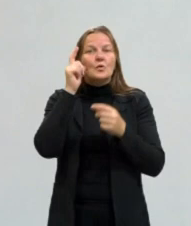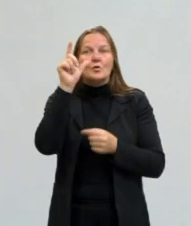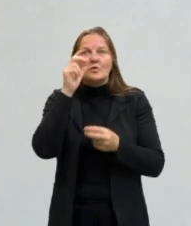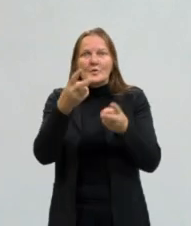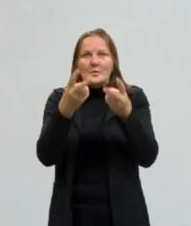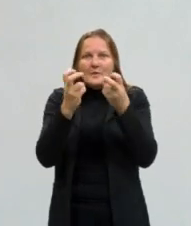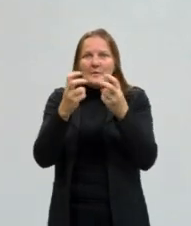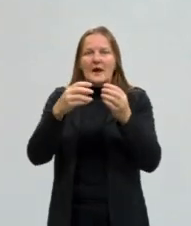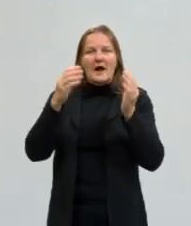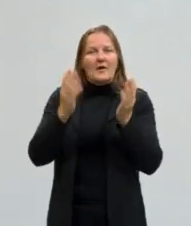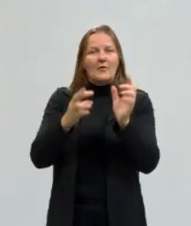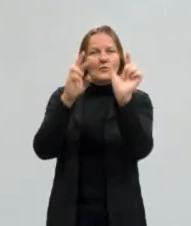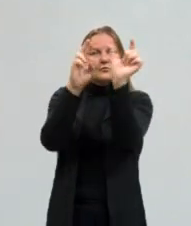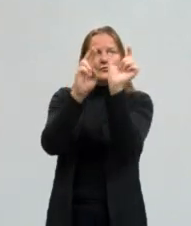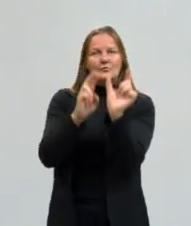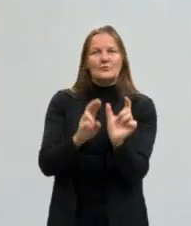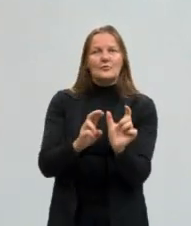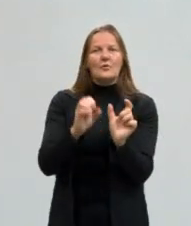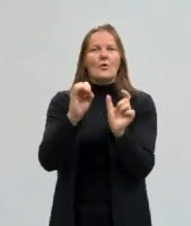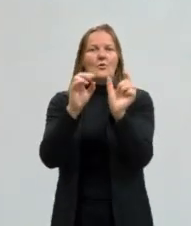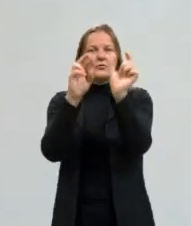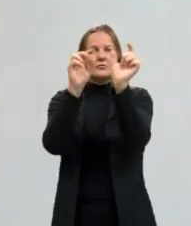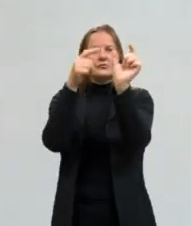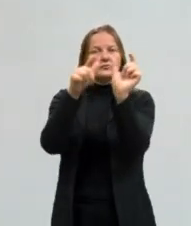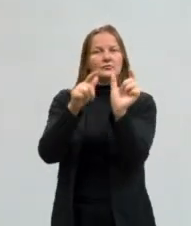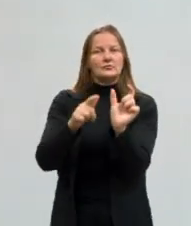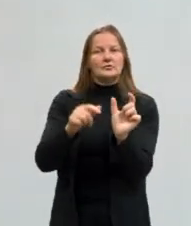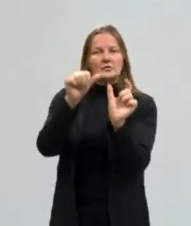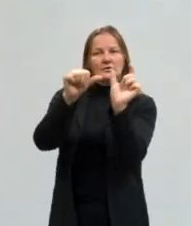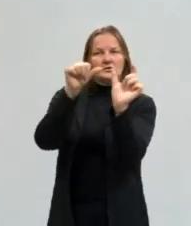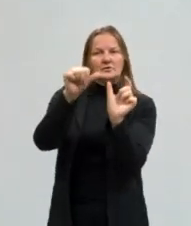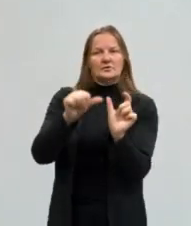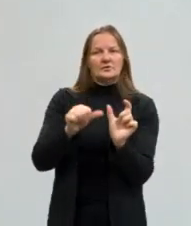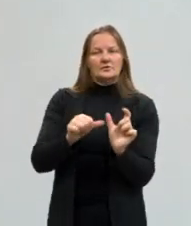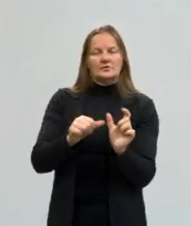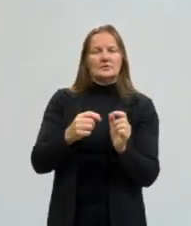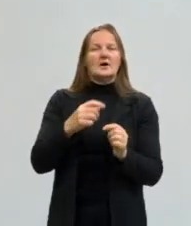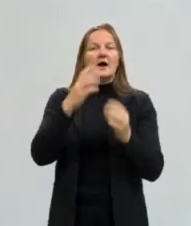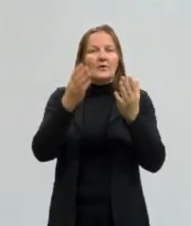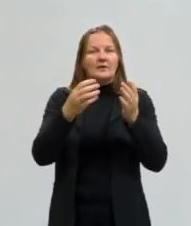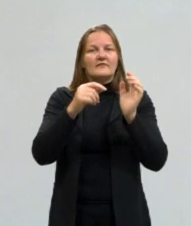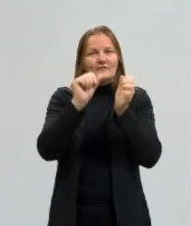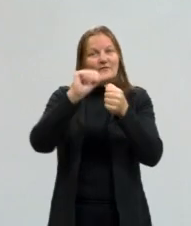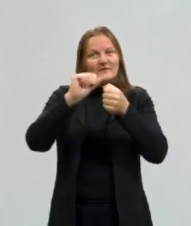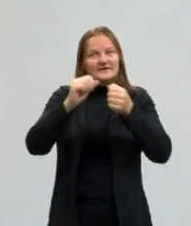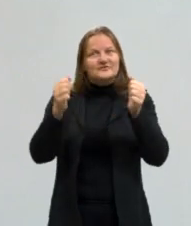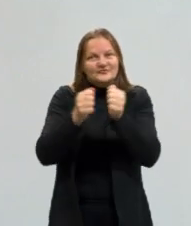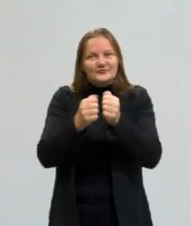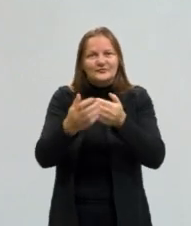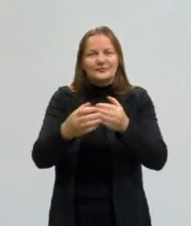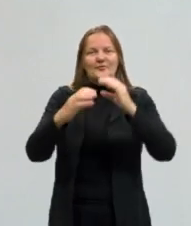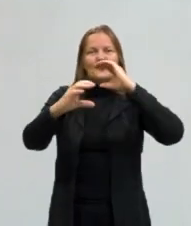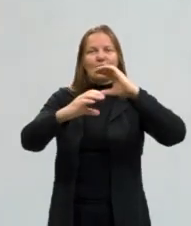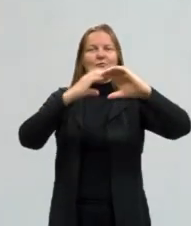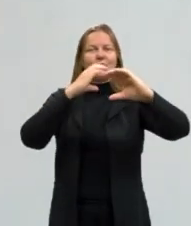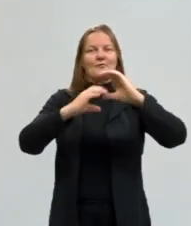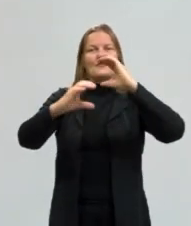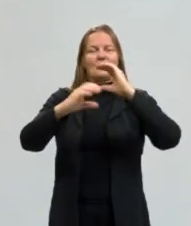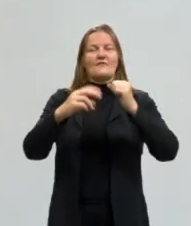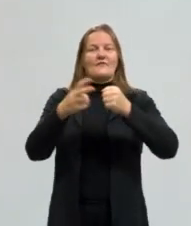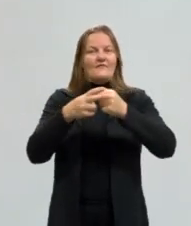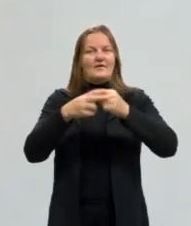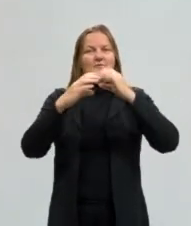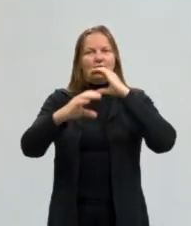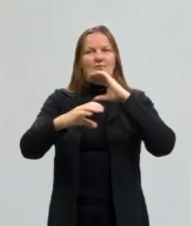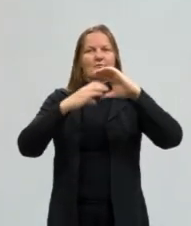perceber se ele é regular ou irregular. Então, eu vou conjugar o verbo cantar aqui, só